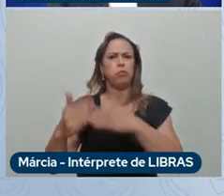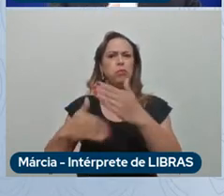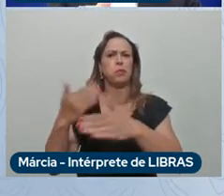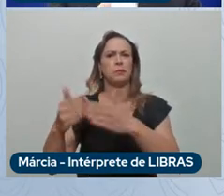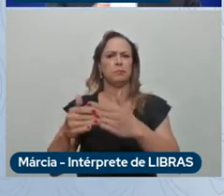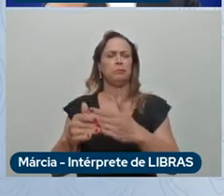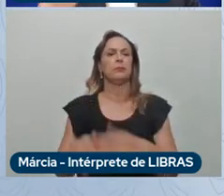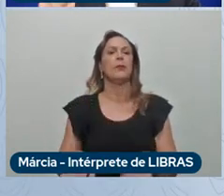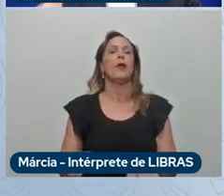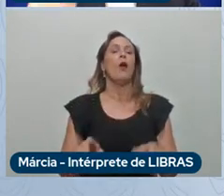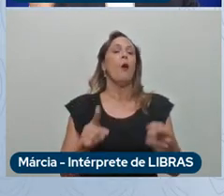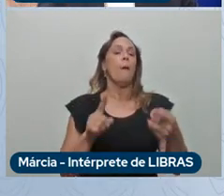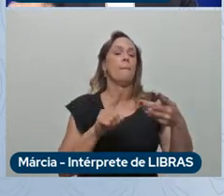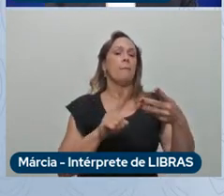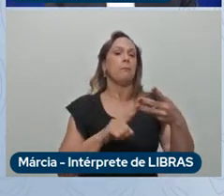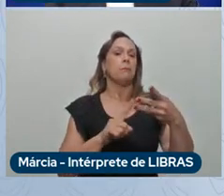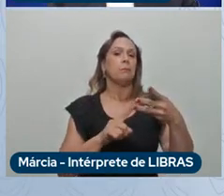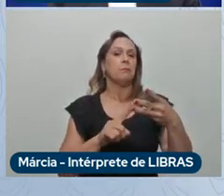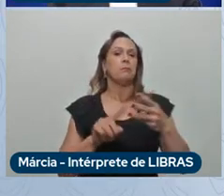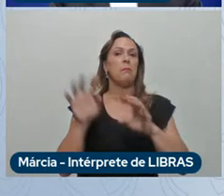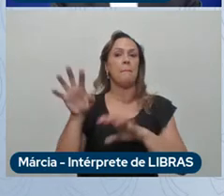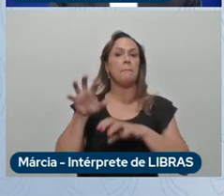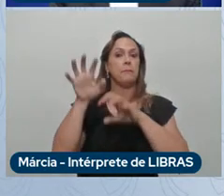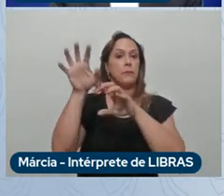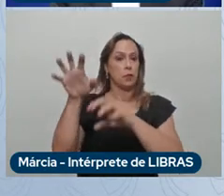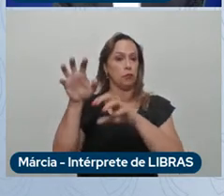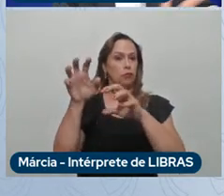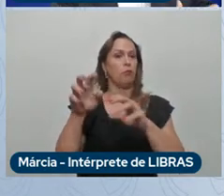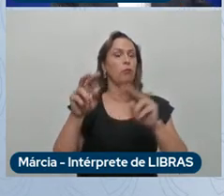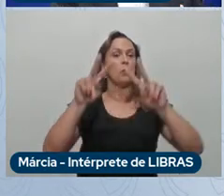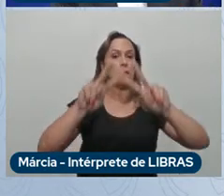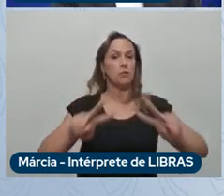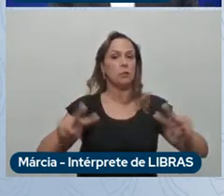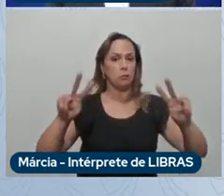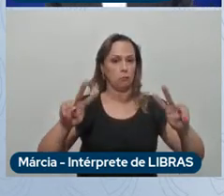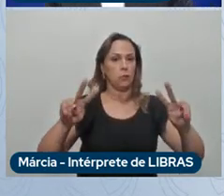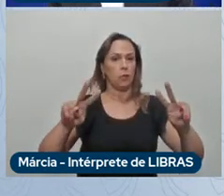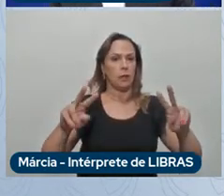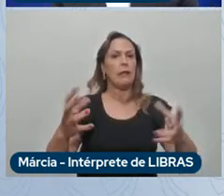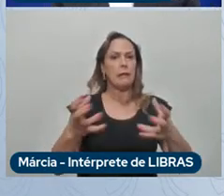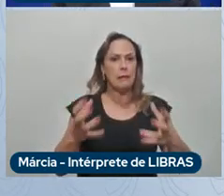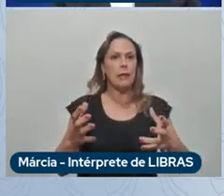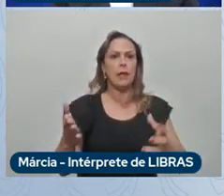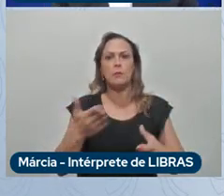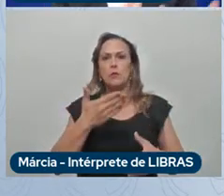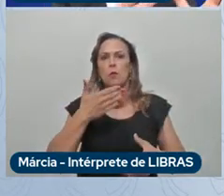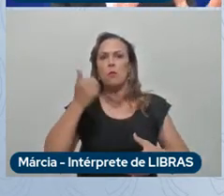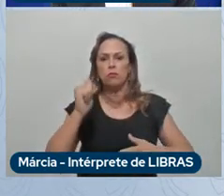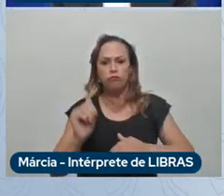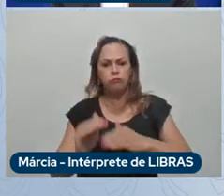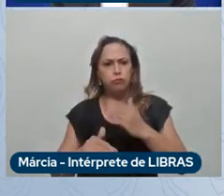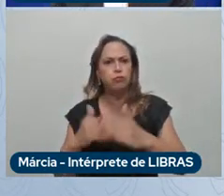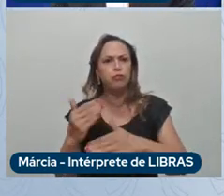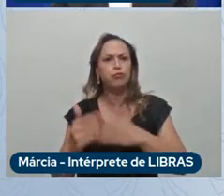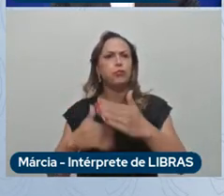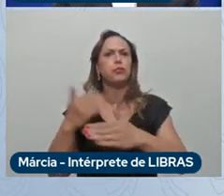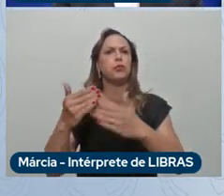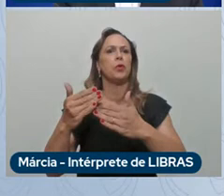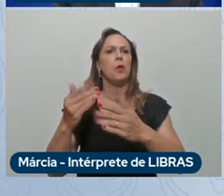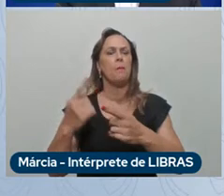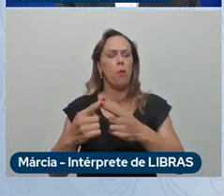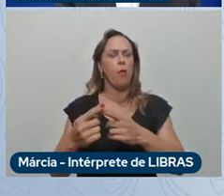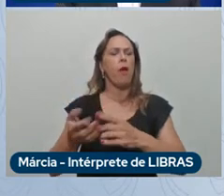recovery de resgate da glória que estas marcas foram no passado que foi um pouco se